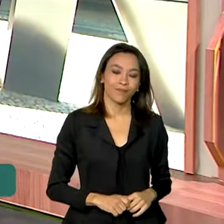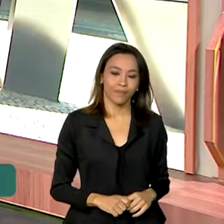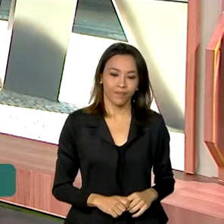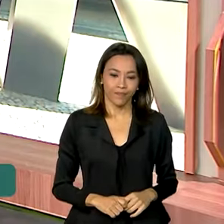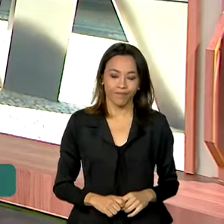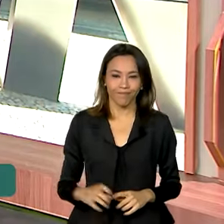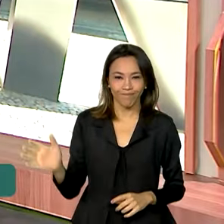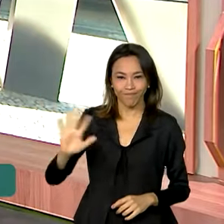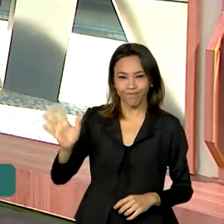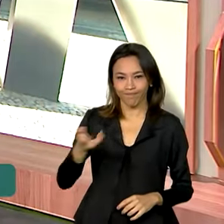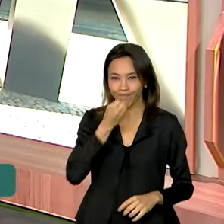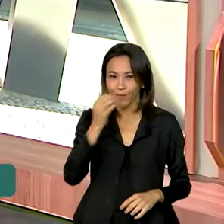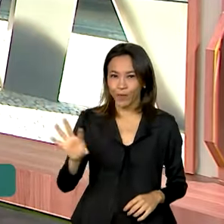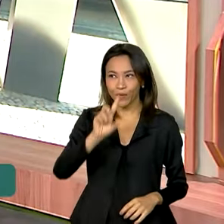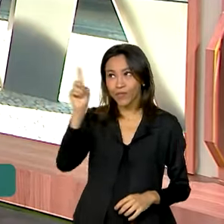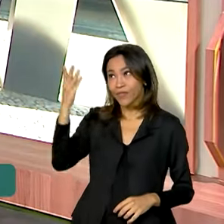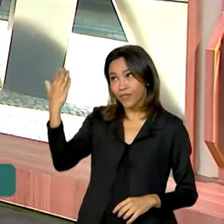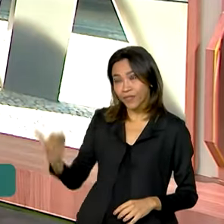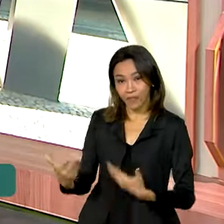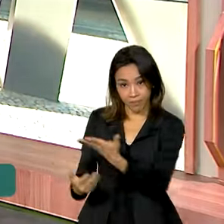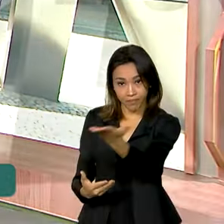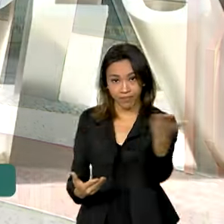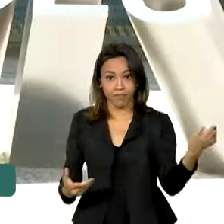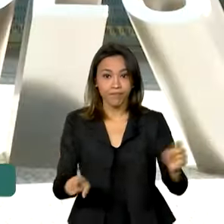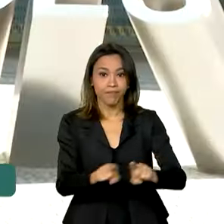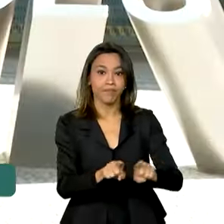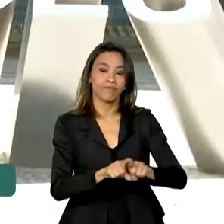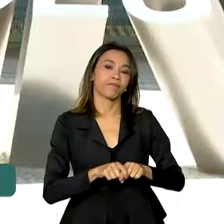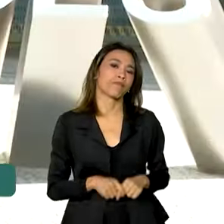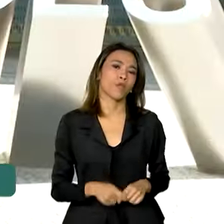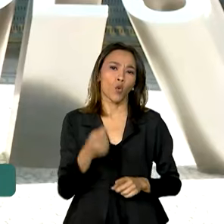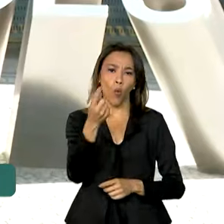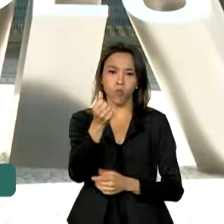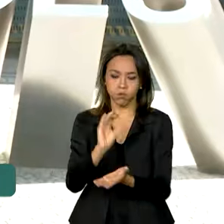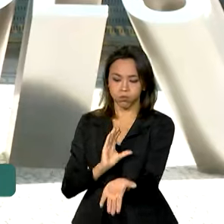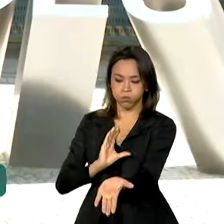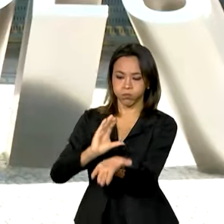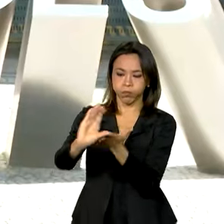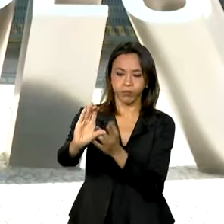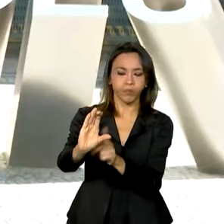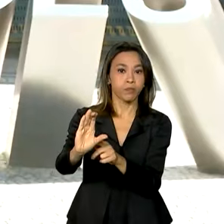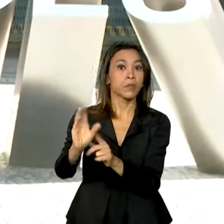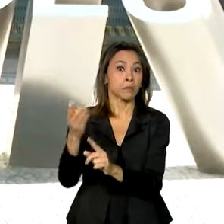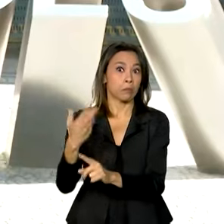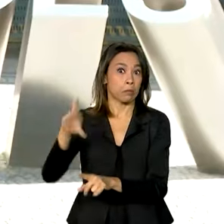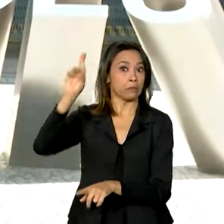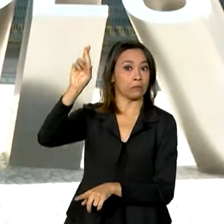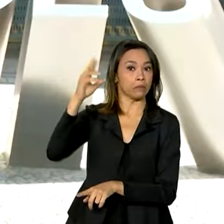Oi, Vanessa. Bom dia para você, bom dia a todos. Os recursos liberados via BNDES podem beneficiar até